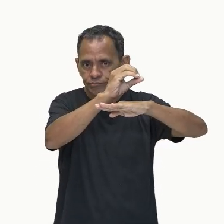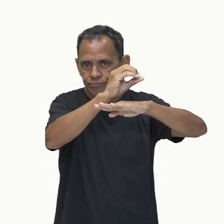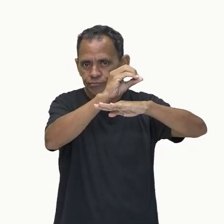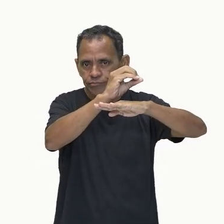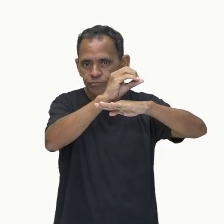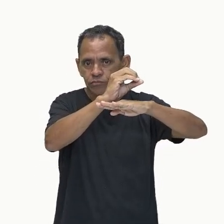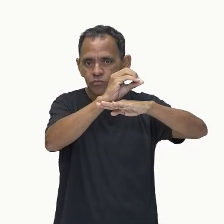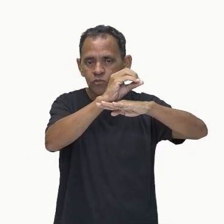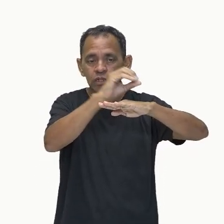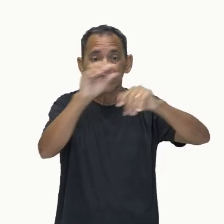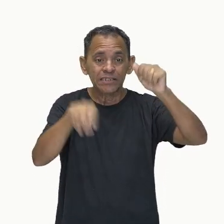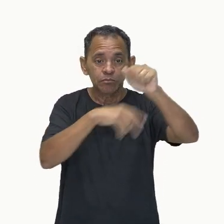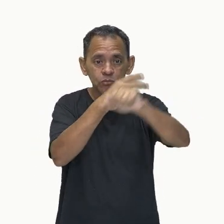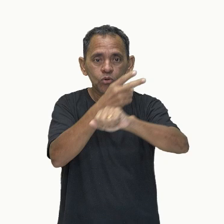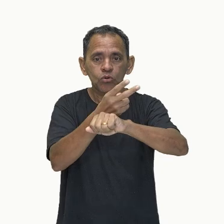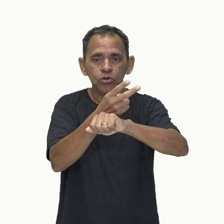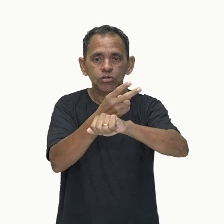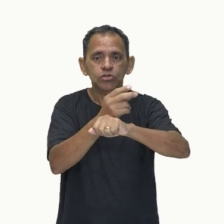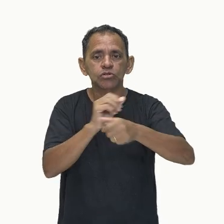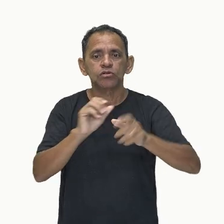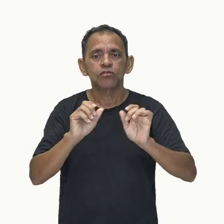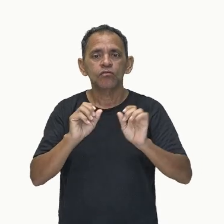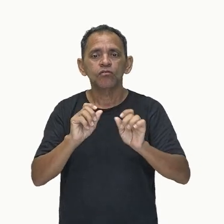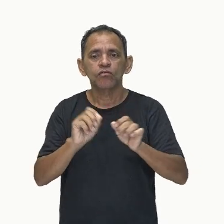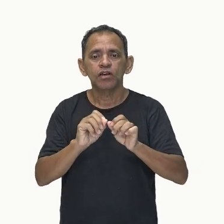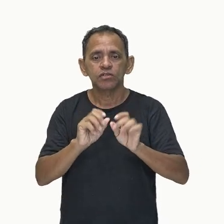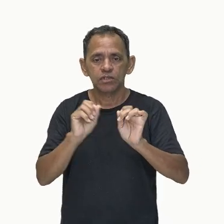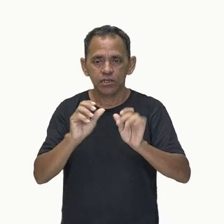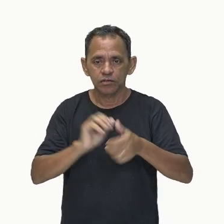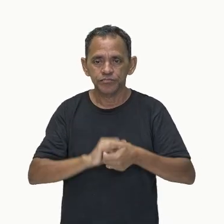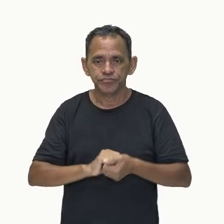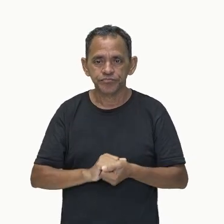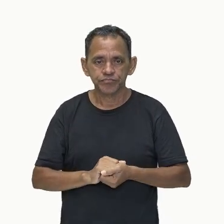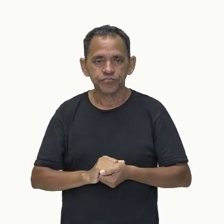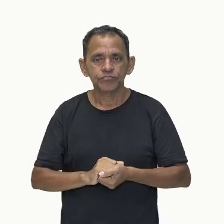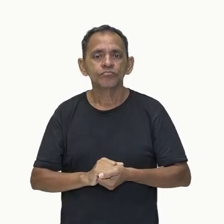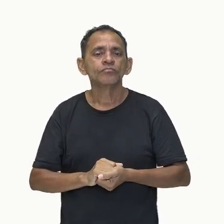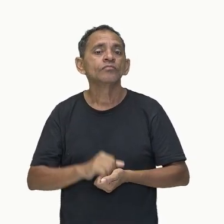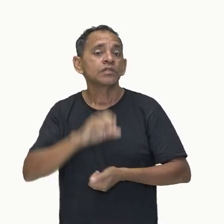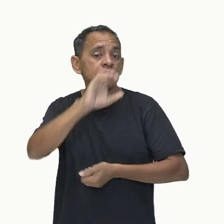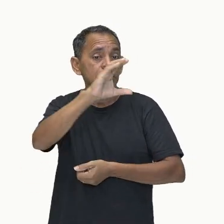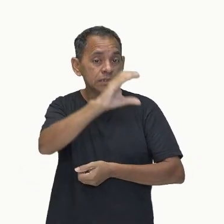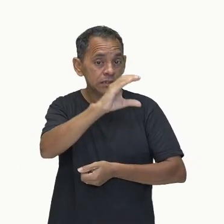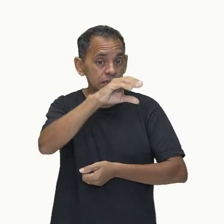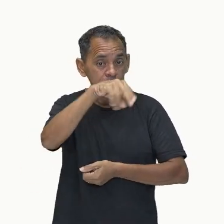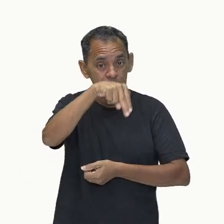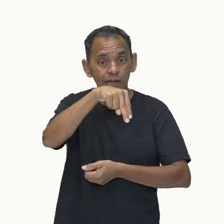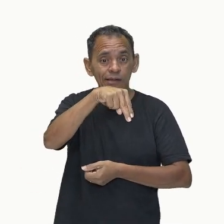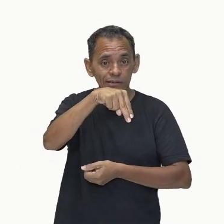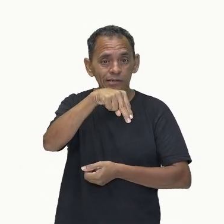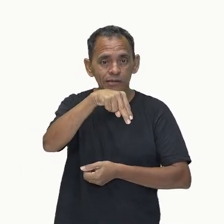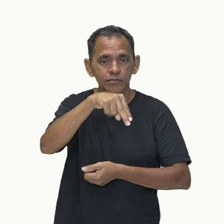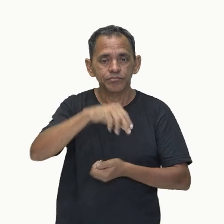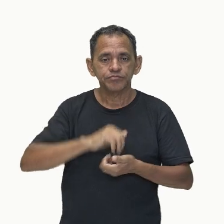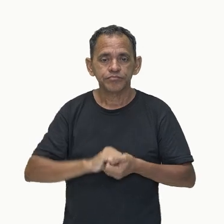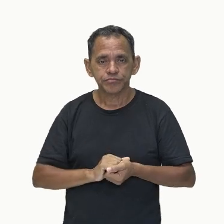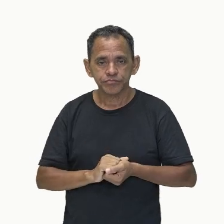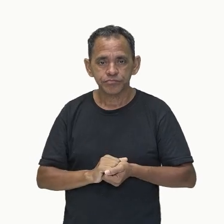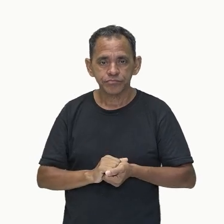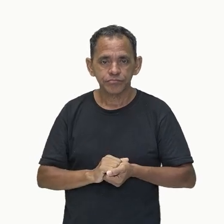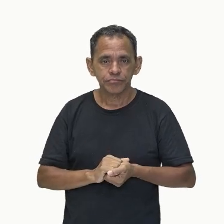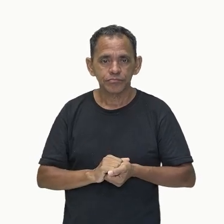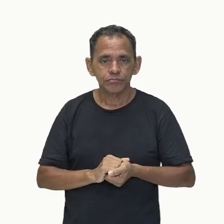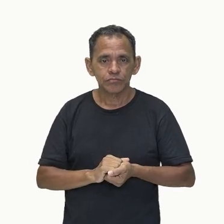bem menor. Isso faz com que a energia cinética dele diminua. Mas, observa que ele ficou numa posição mais alta,